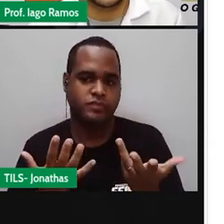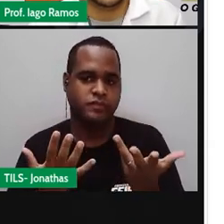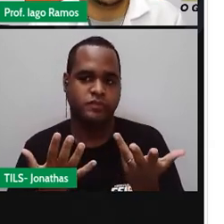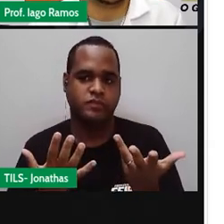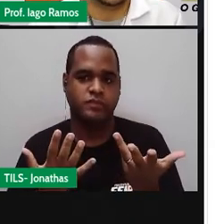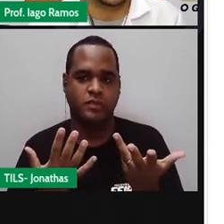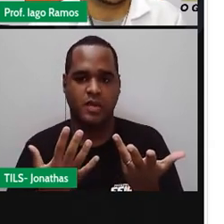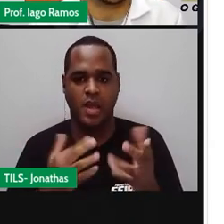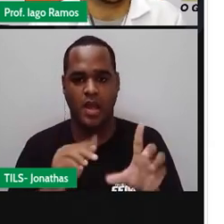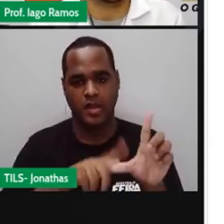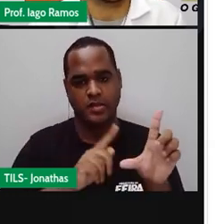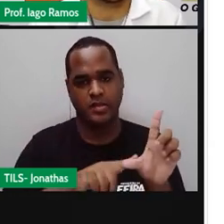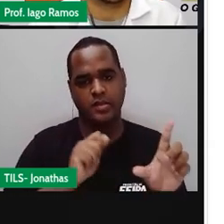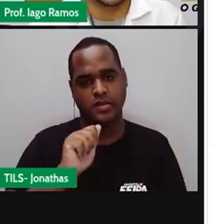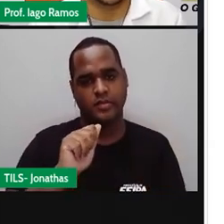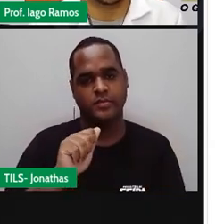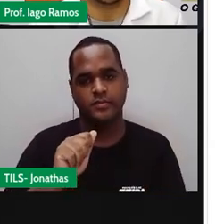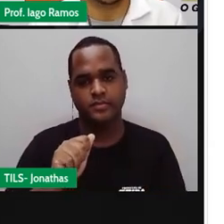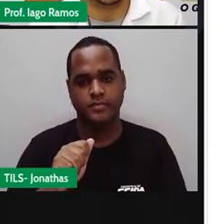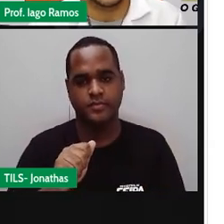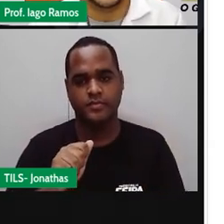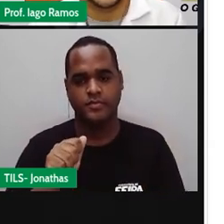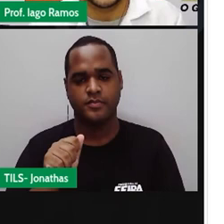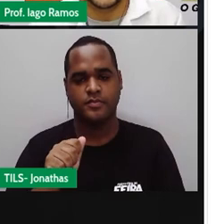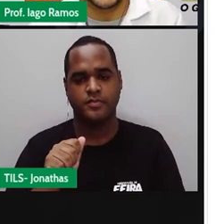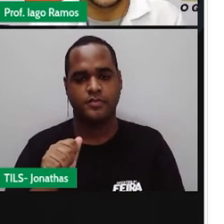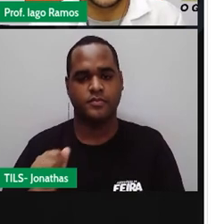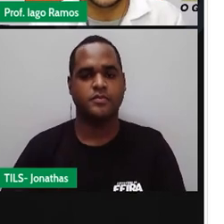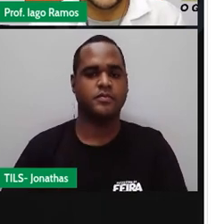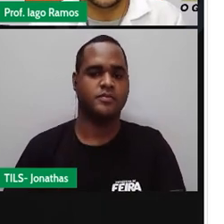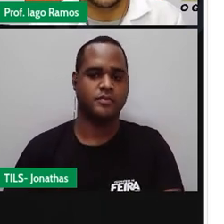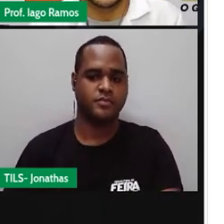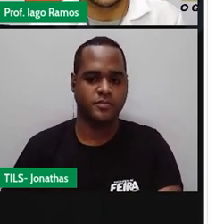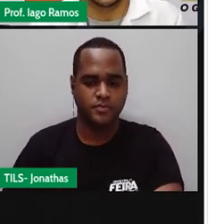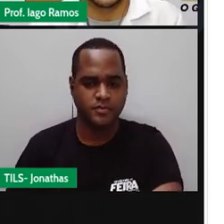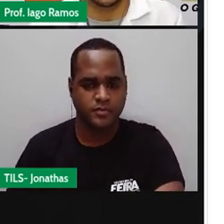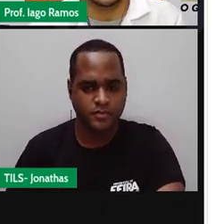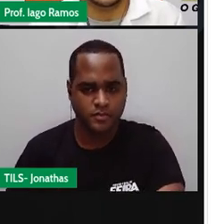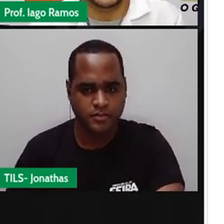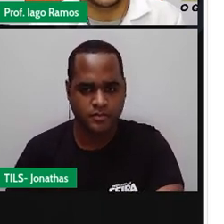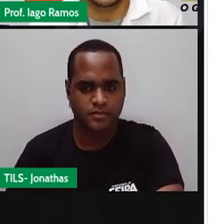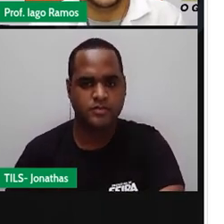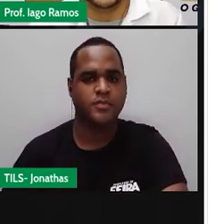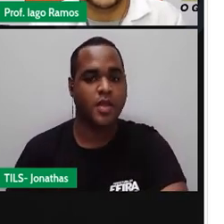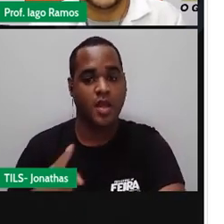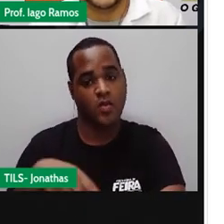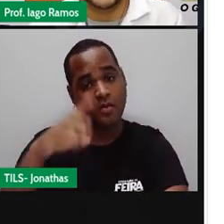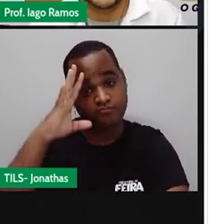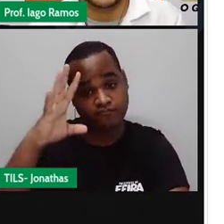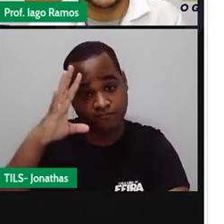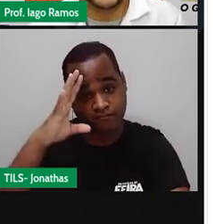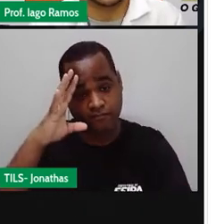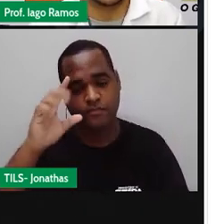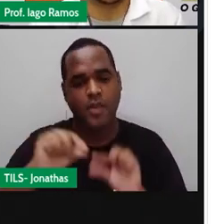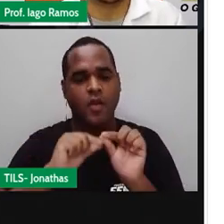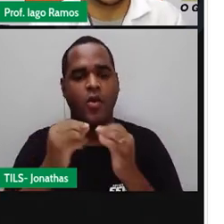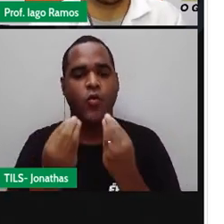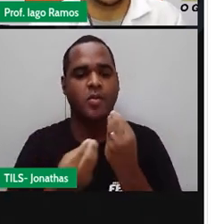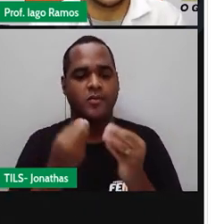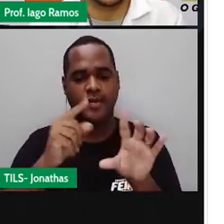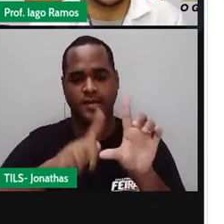a letra A ali. Certo? E aí a gente já começa também a pensar na